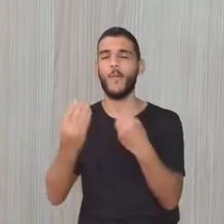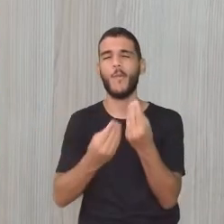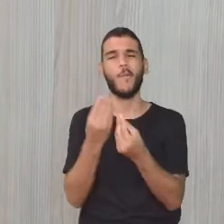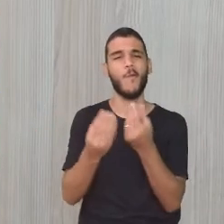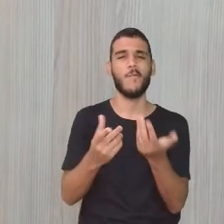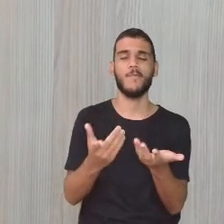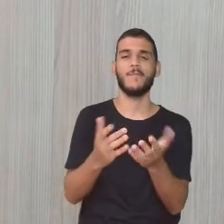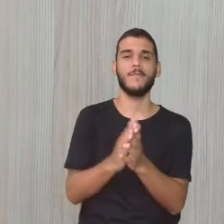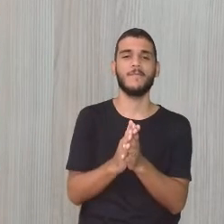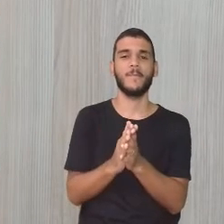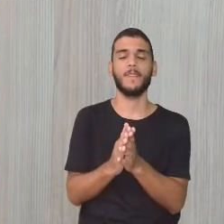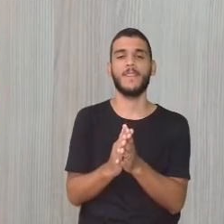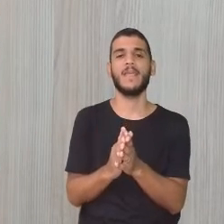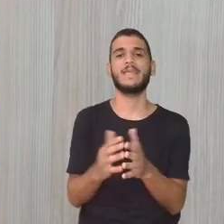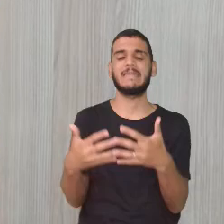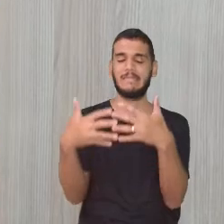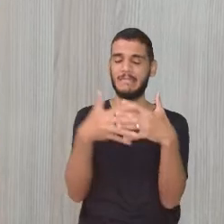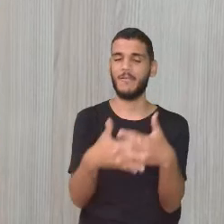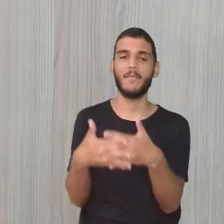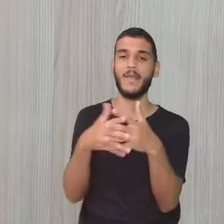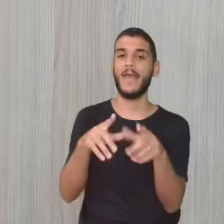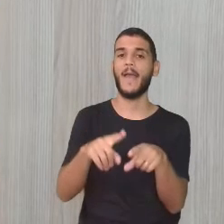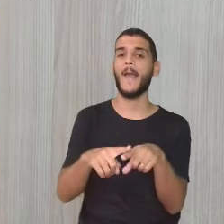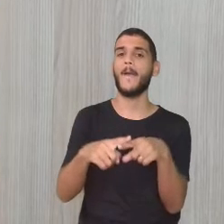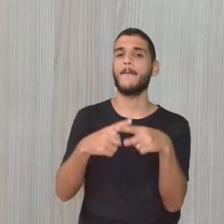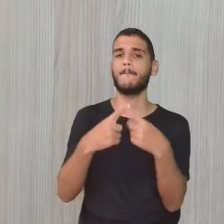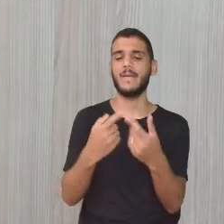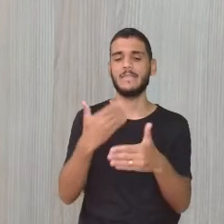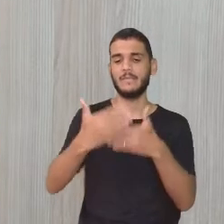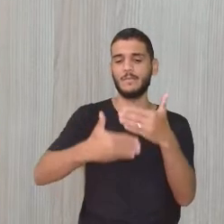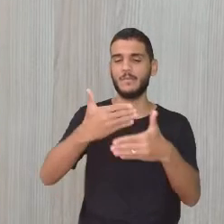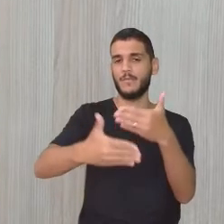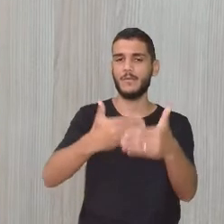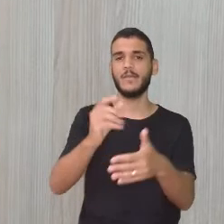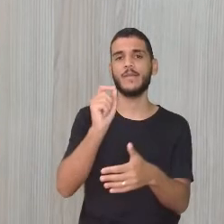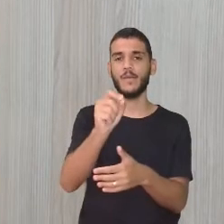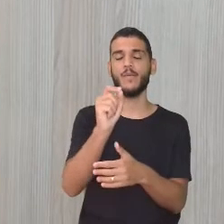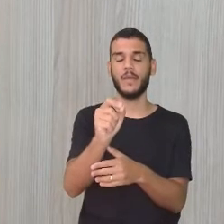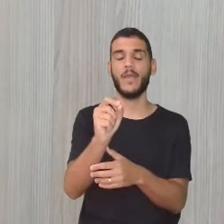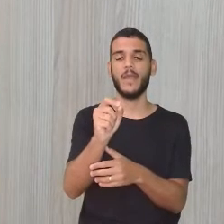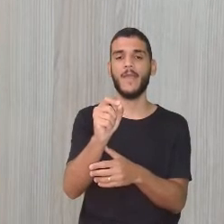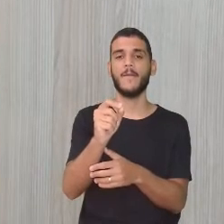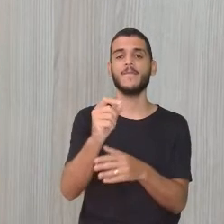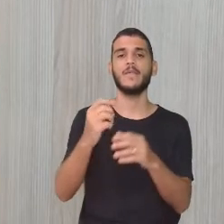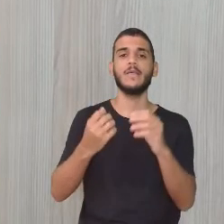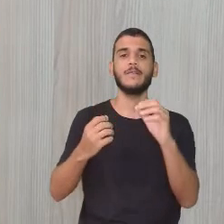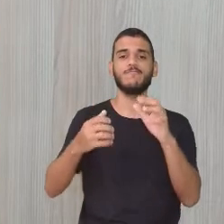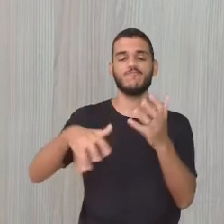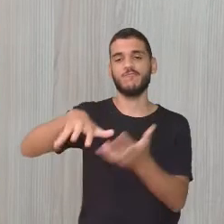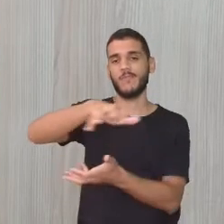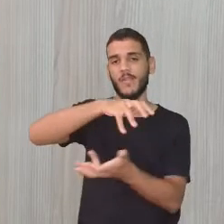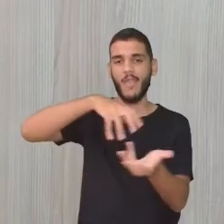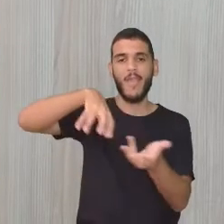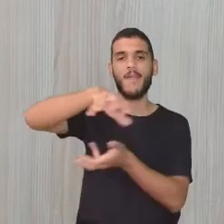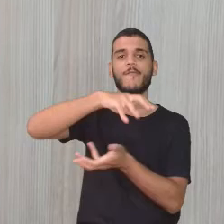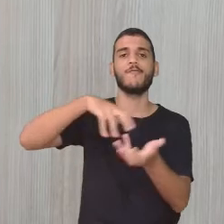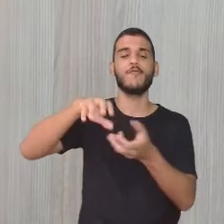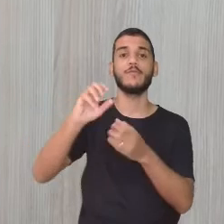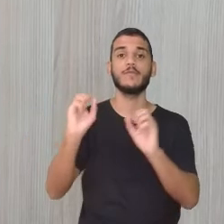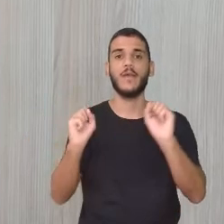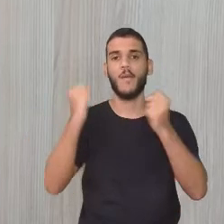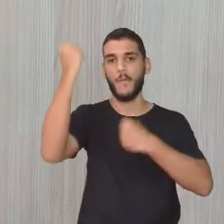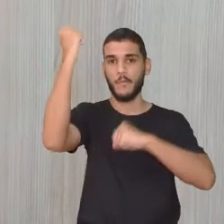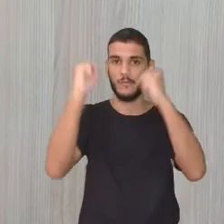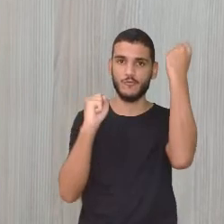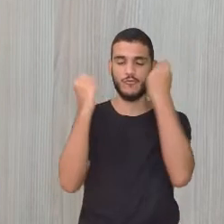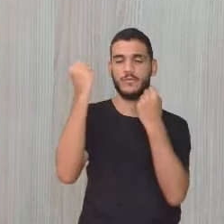né? Era bem complicado. E nesse processo de revolução industrial, de inserção de novas ferramentas